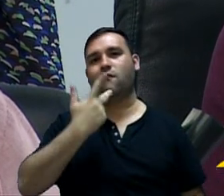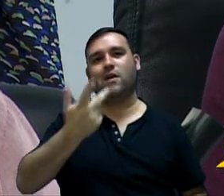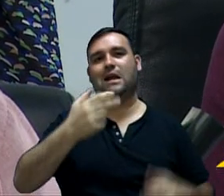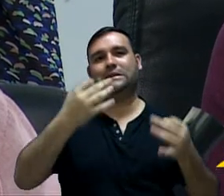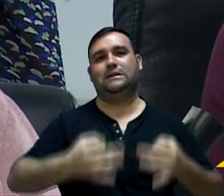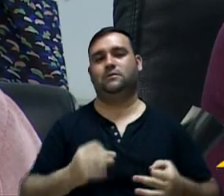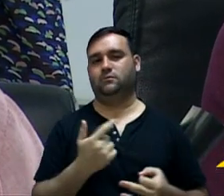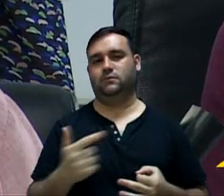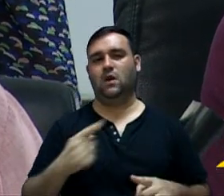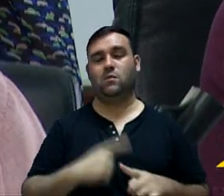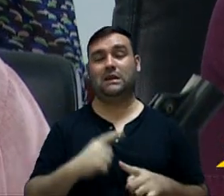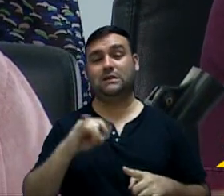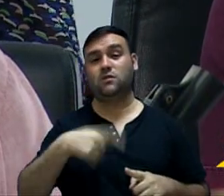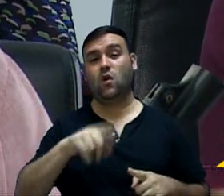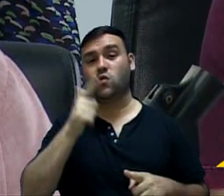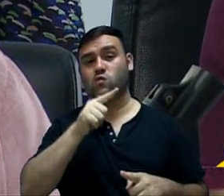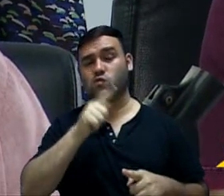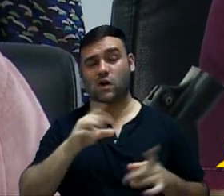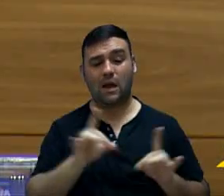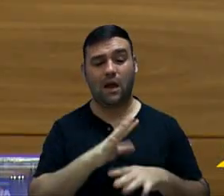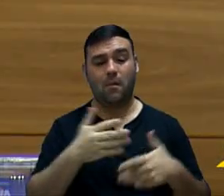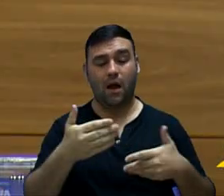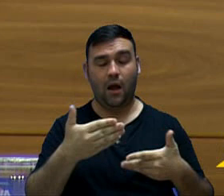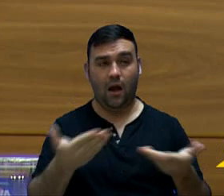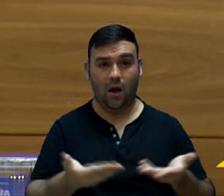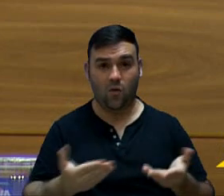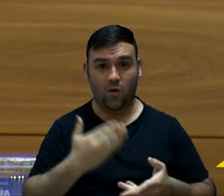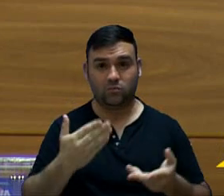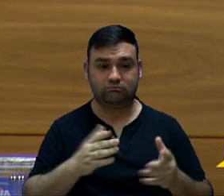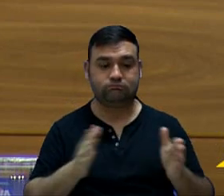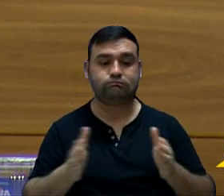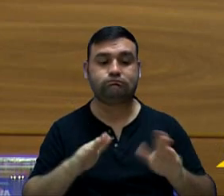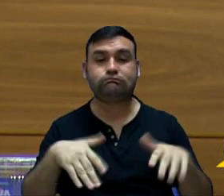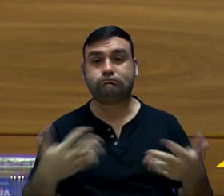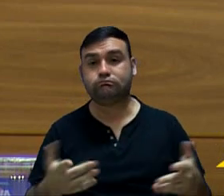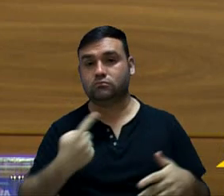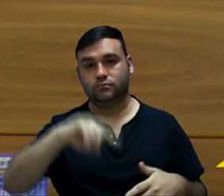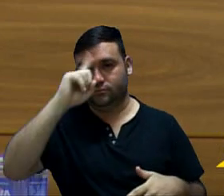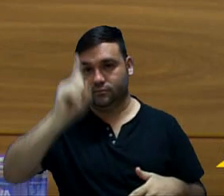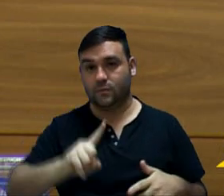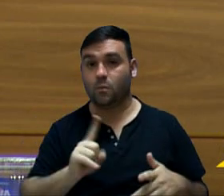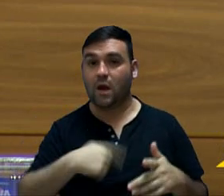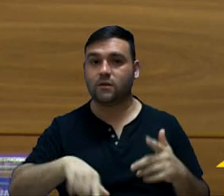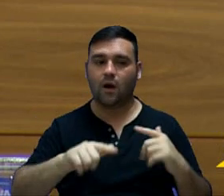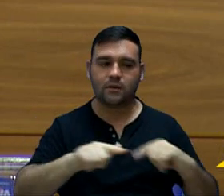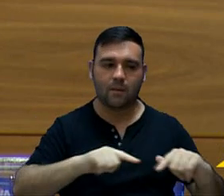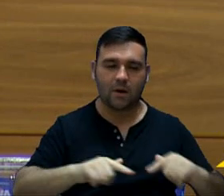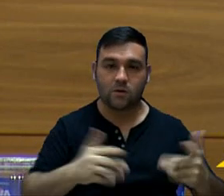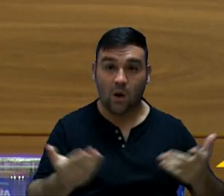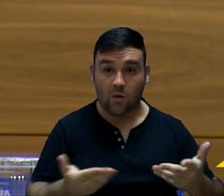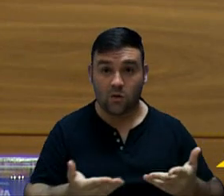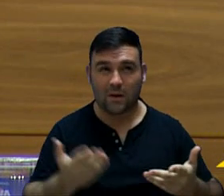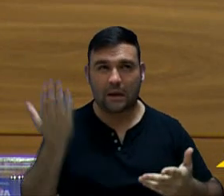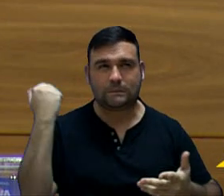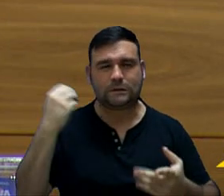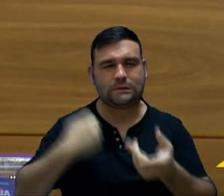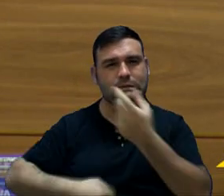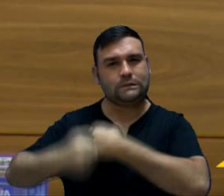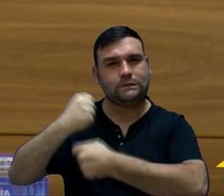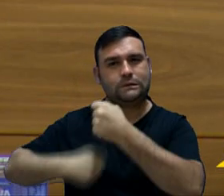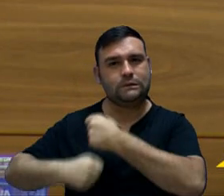posso dizer ainda se nós vamos conseguir concluir isso aí em quanto tempo, mas nós já estamos trabalhando isso, na verdade, desde